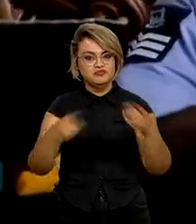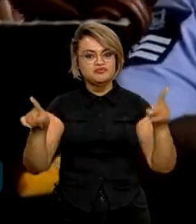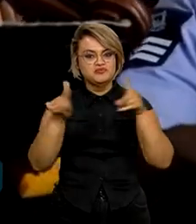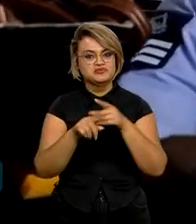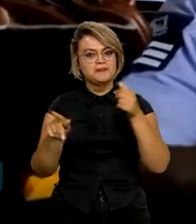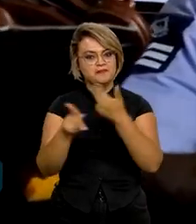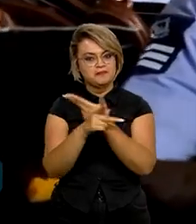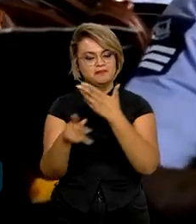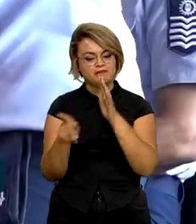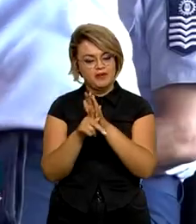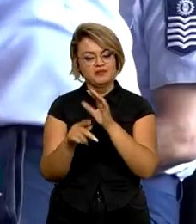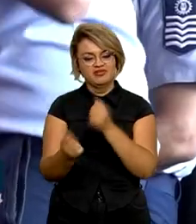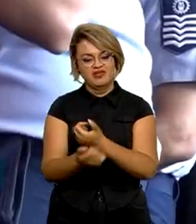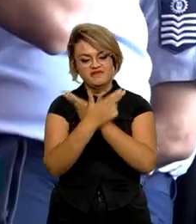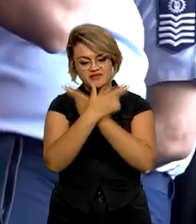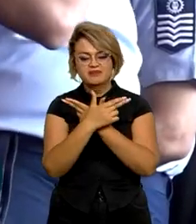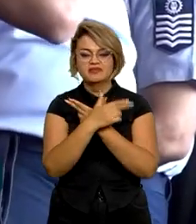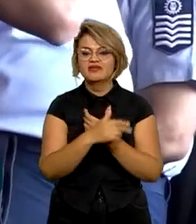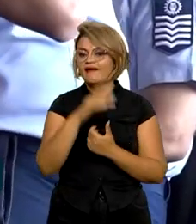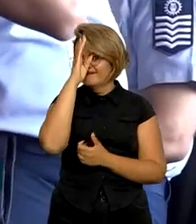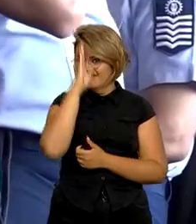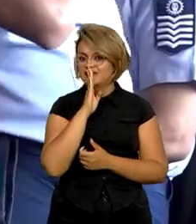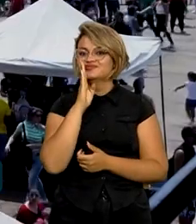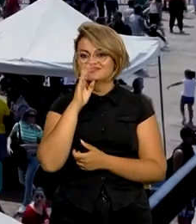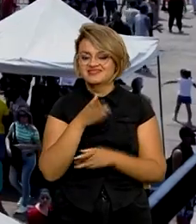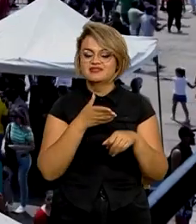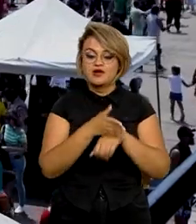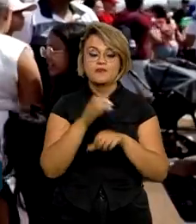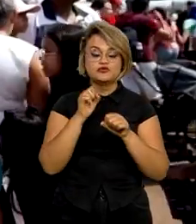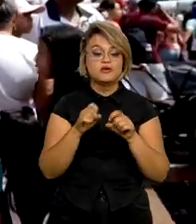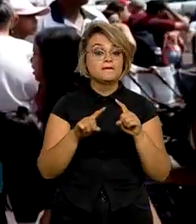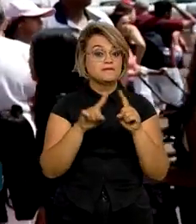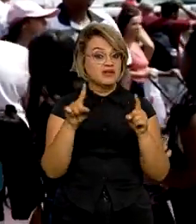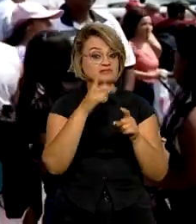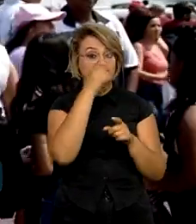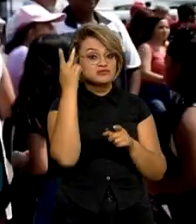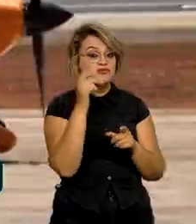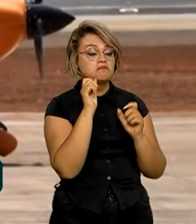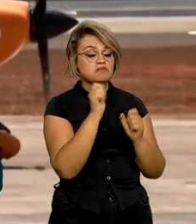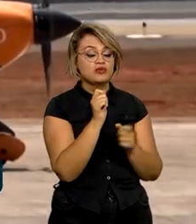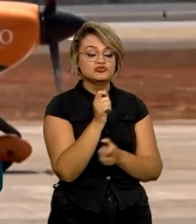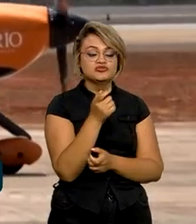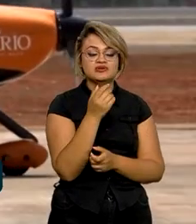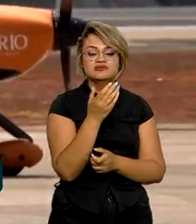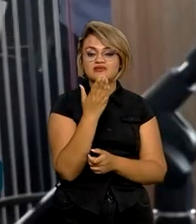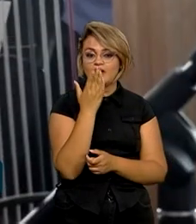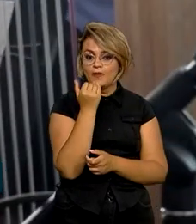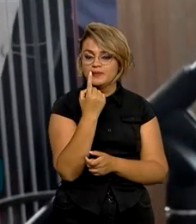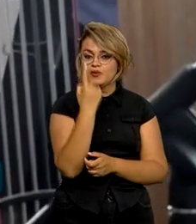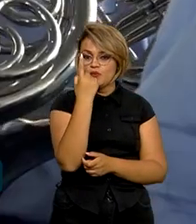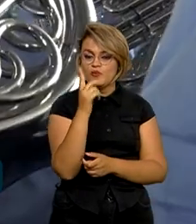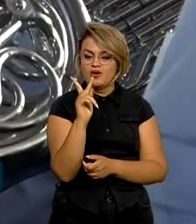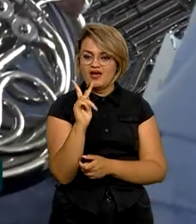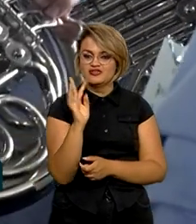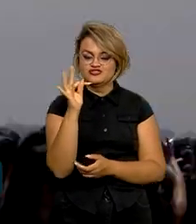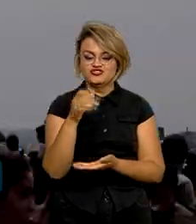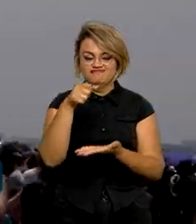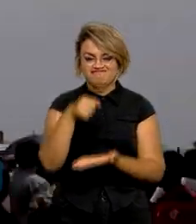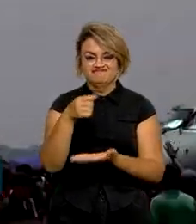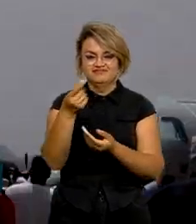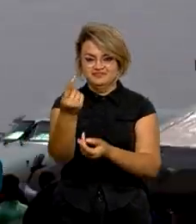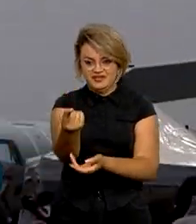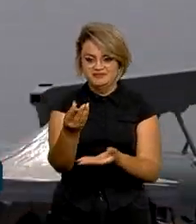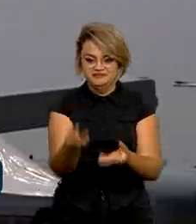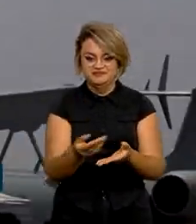Força Aérea Brasileira. A entrada é gratuita, mas as pessoas podem contribuir com um quilo de alimento não perecível.